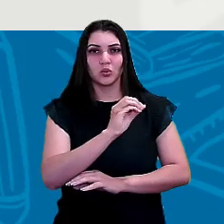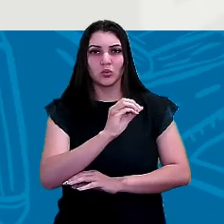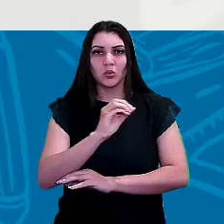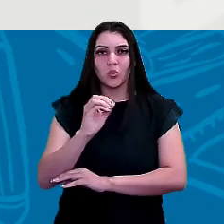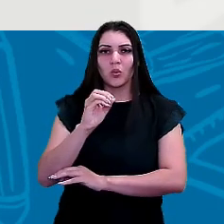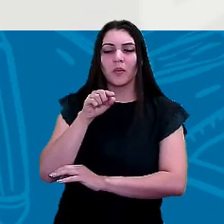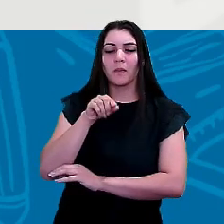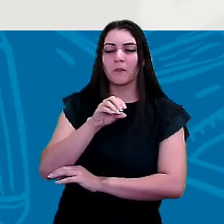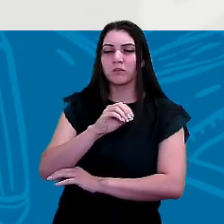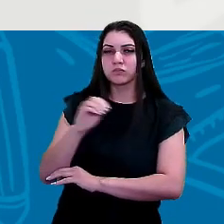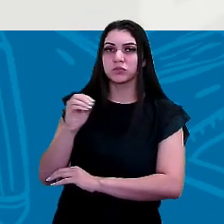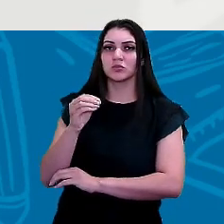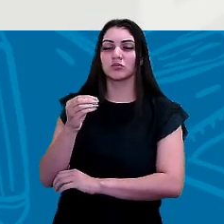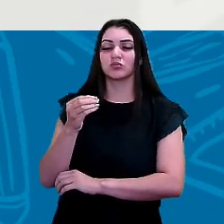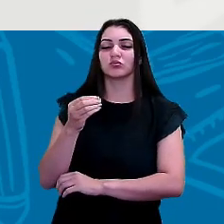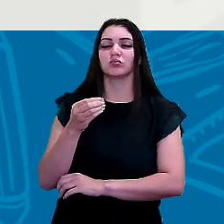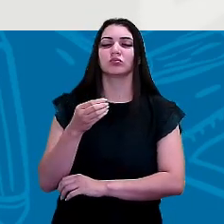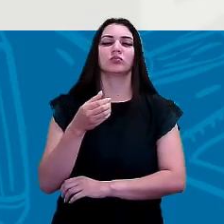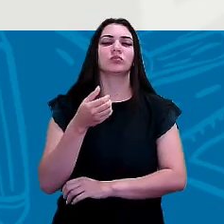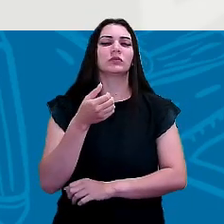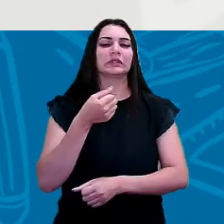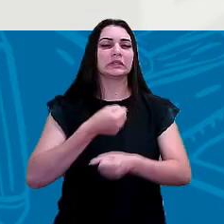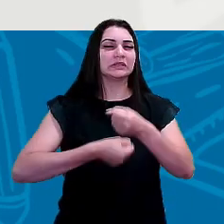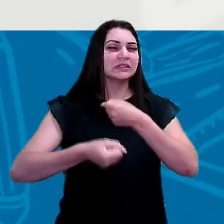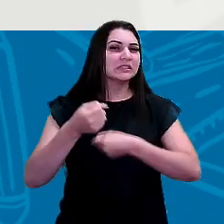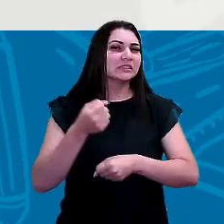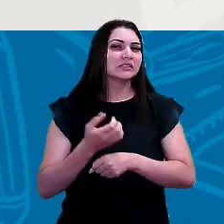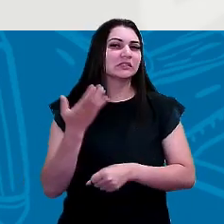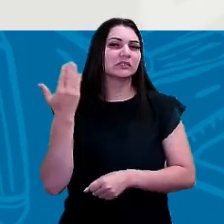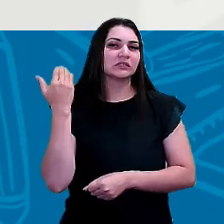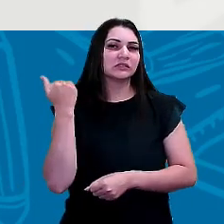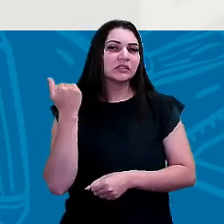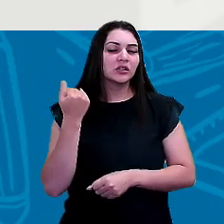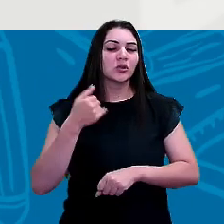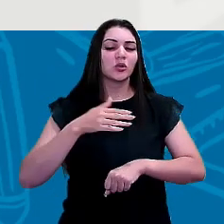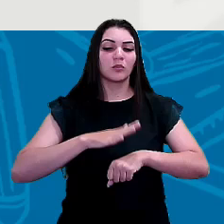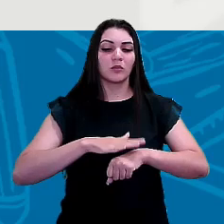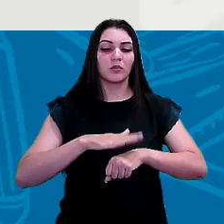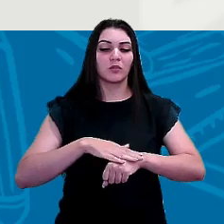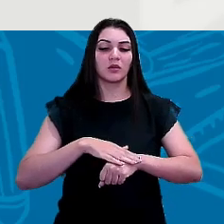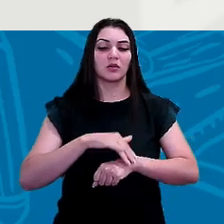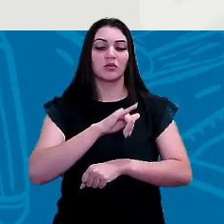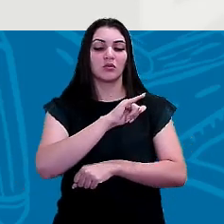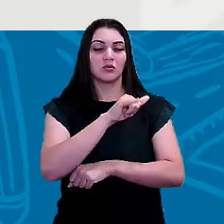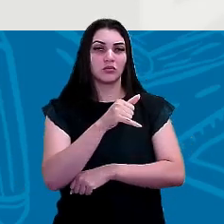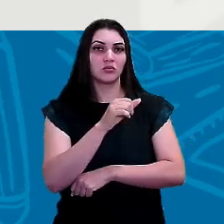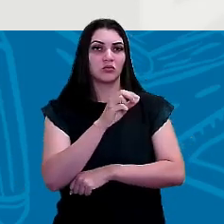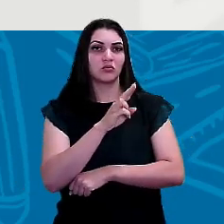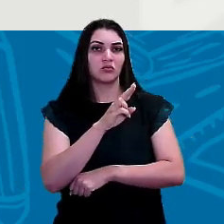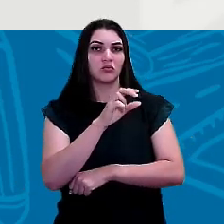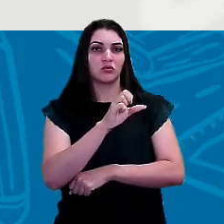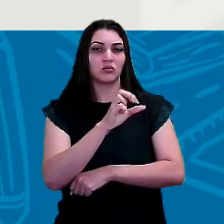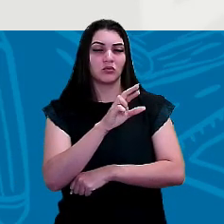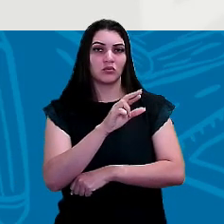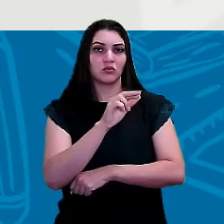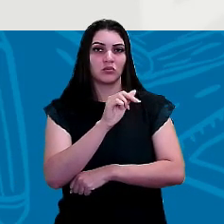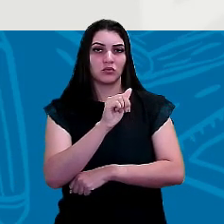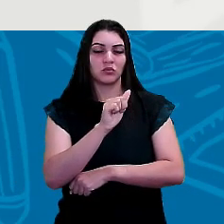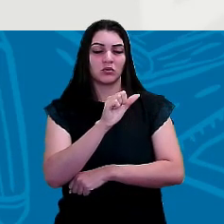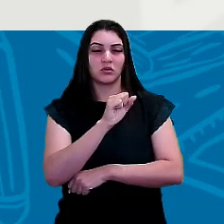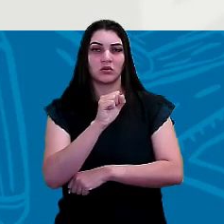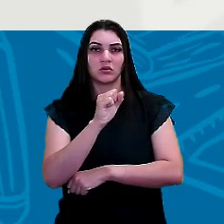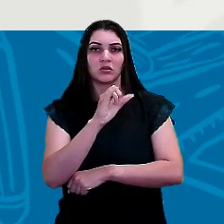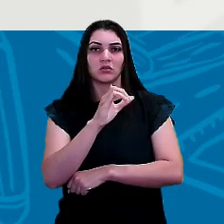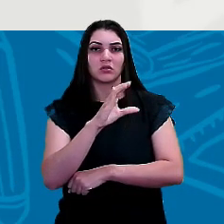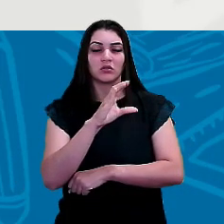132 milhões de anos atrás nos períodos Triássico Jurássico e Cretáceo